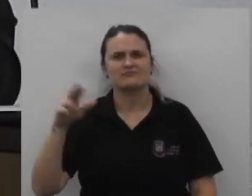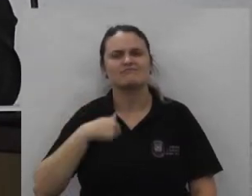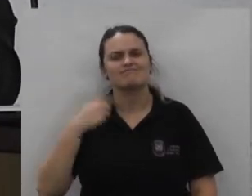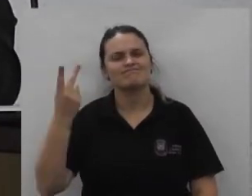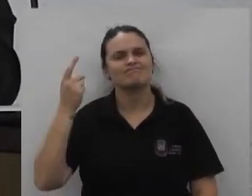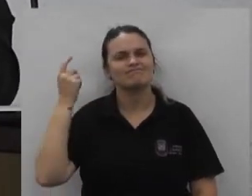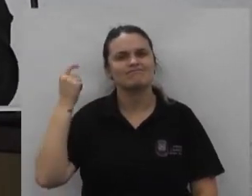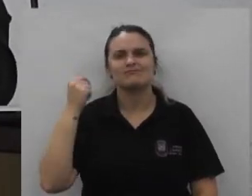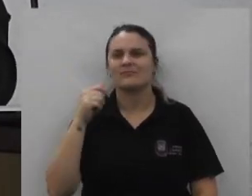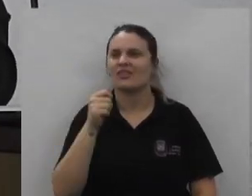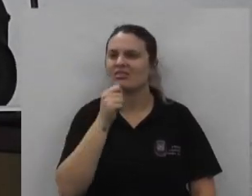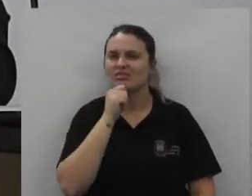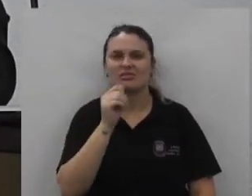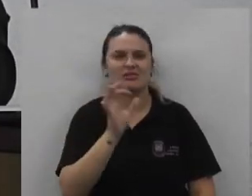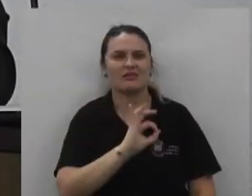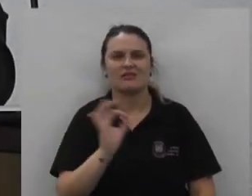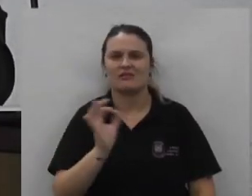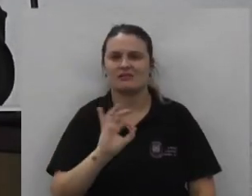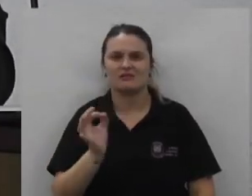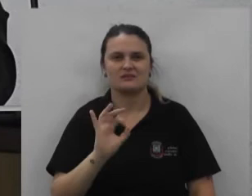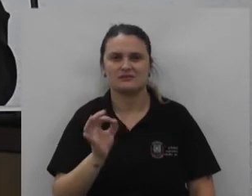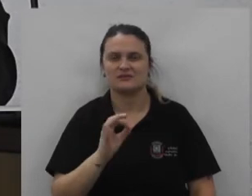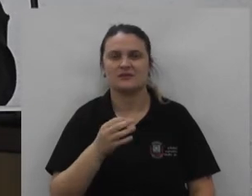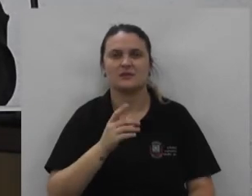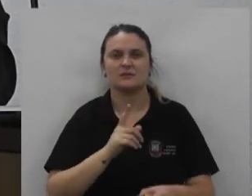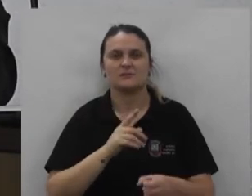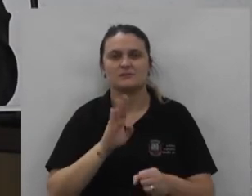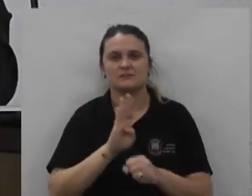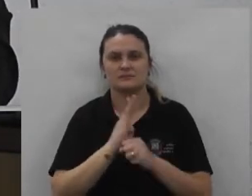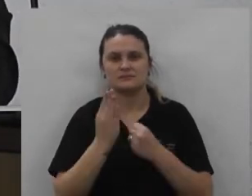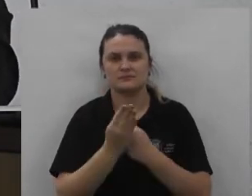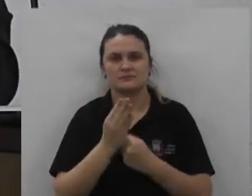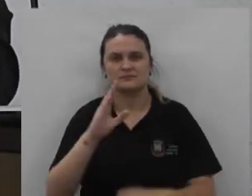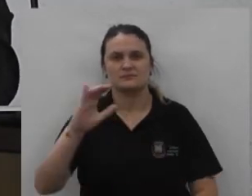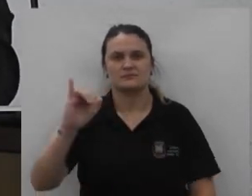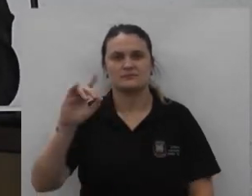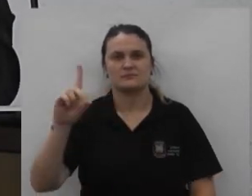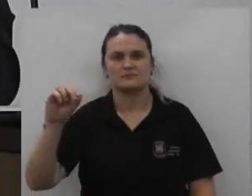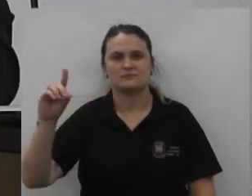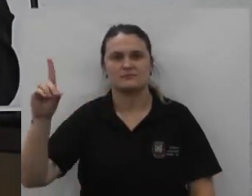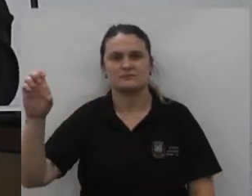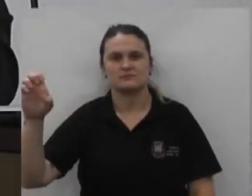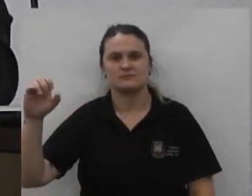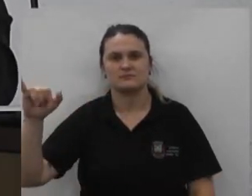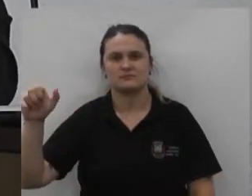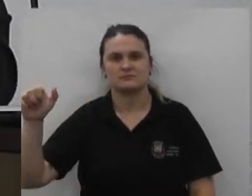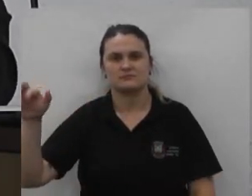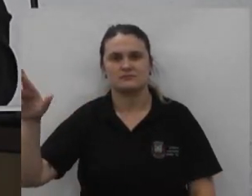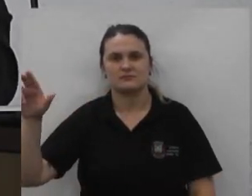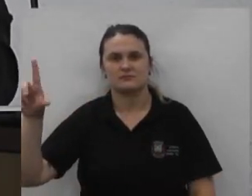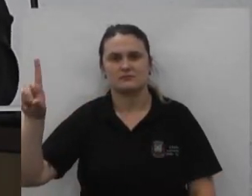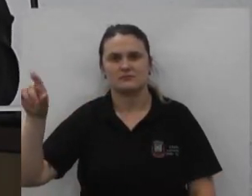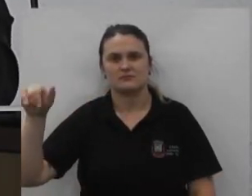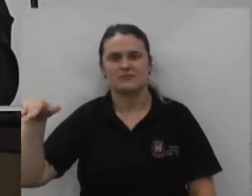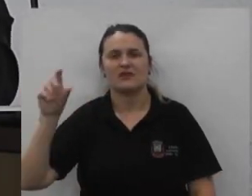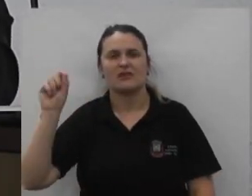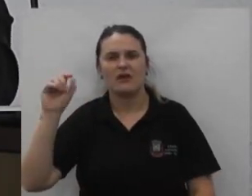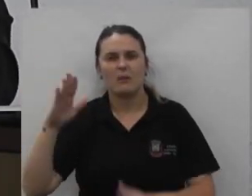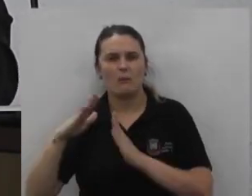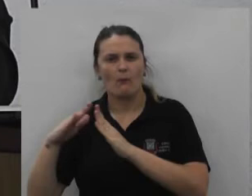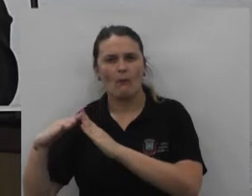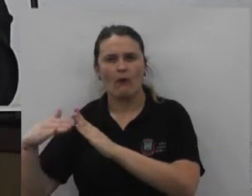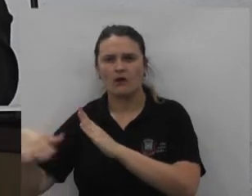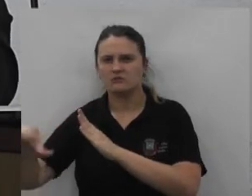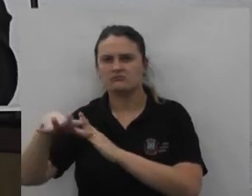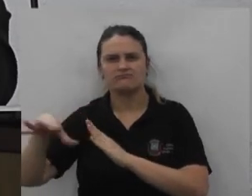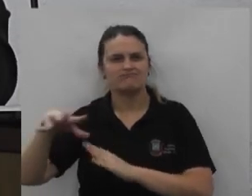mas nada foi feito na cidade jardim os moradores da cidade jardim estão muito revoltados